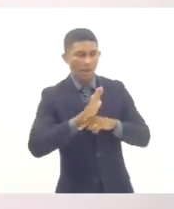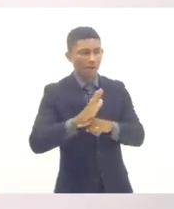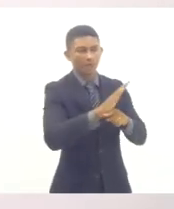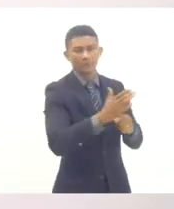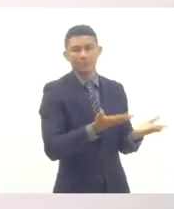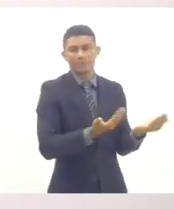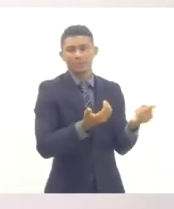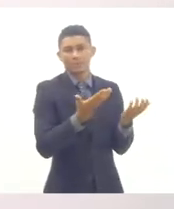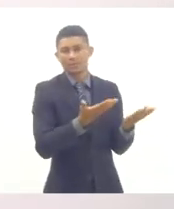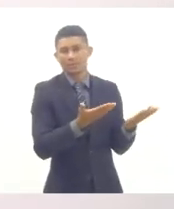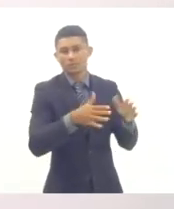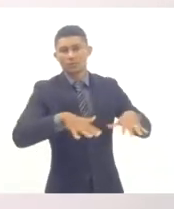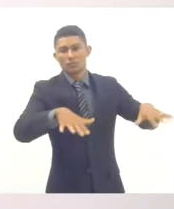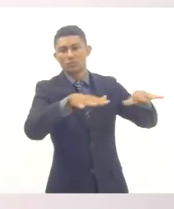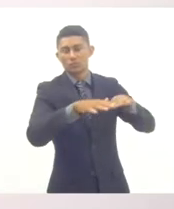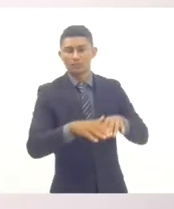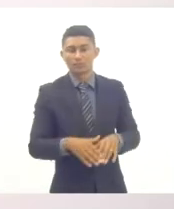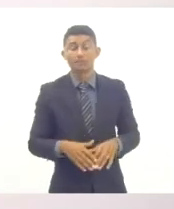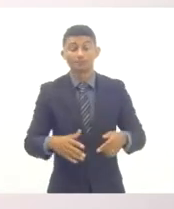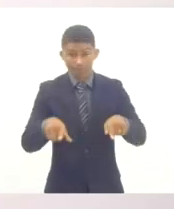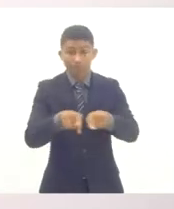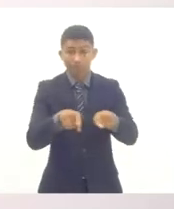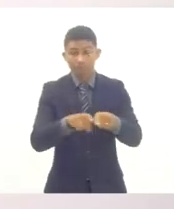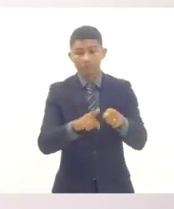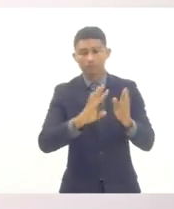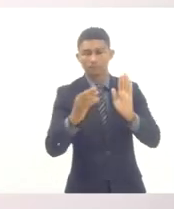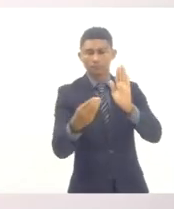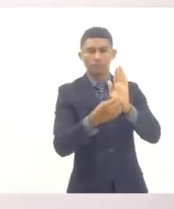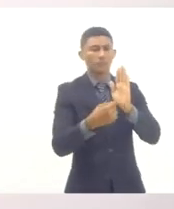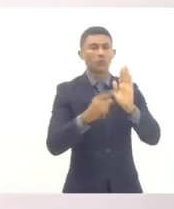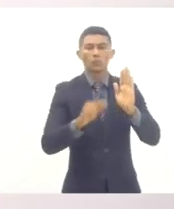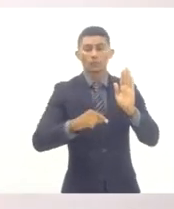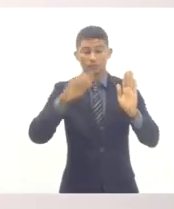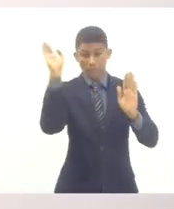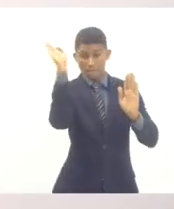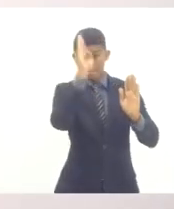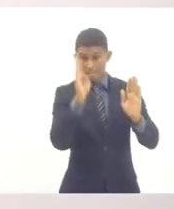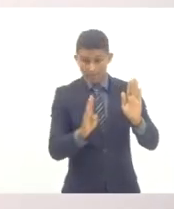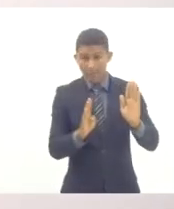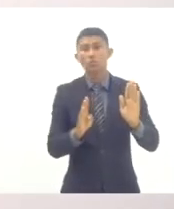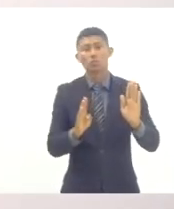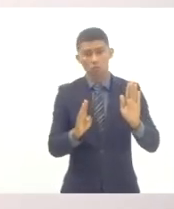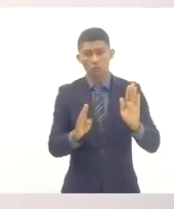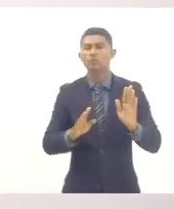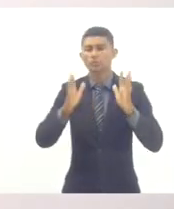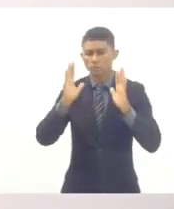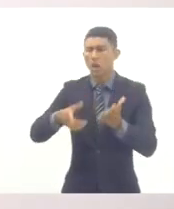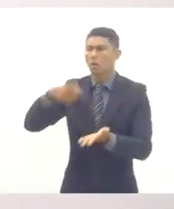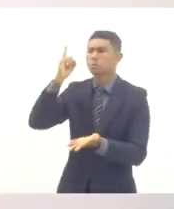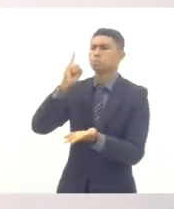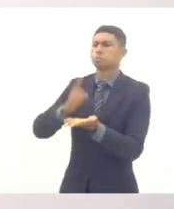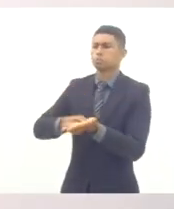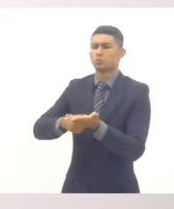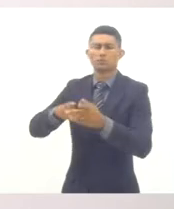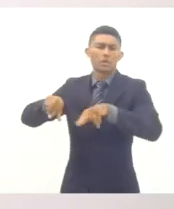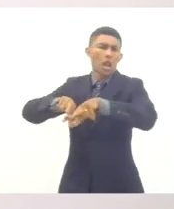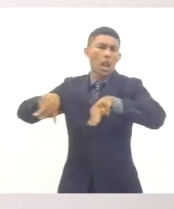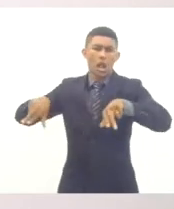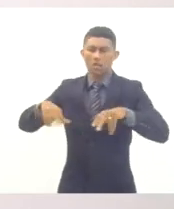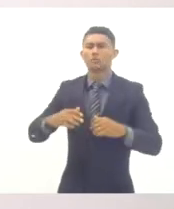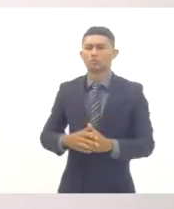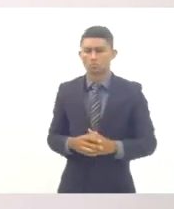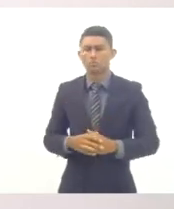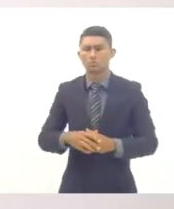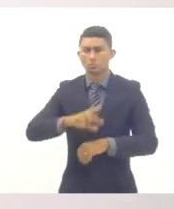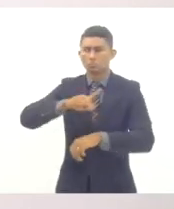jovens. Os compromissos internacionais que o Brasil tem assumido fazem parte também da nossa carta. E, por fim, nós